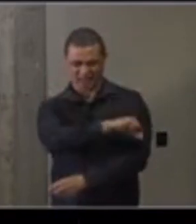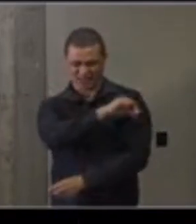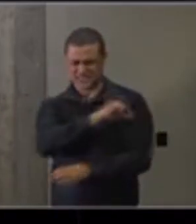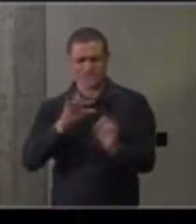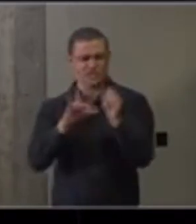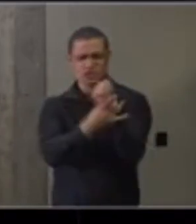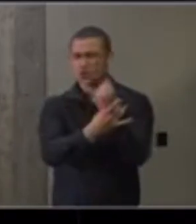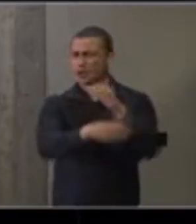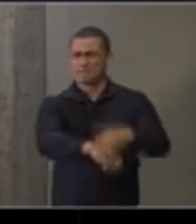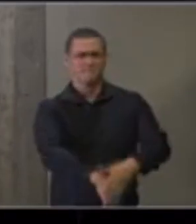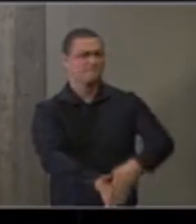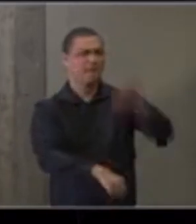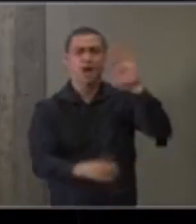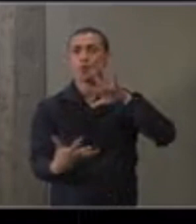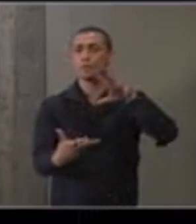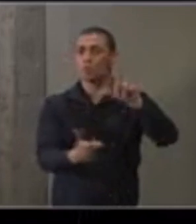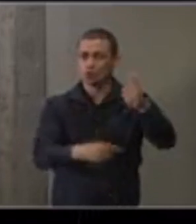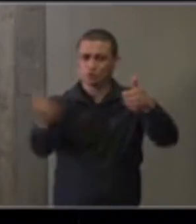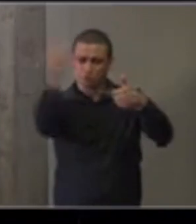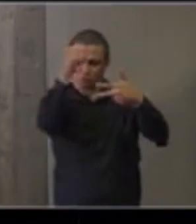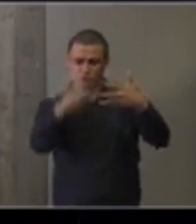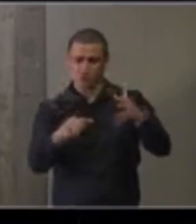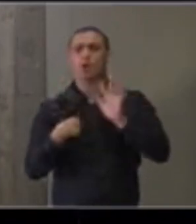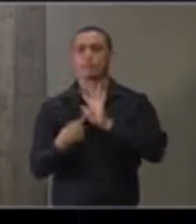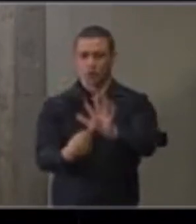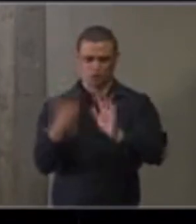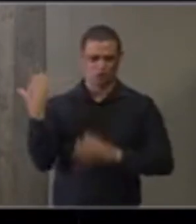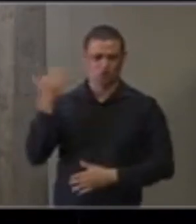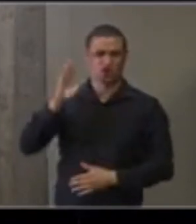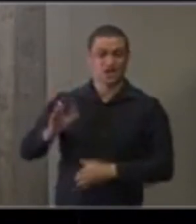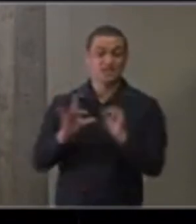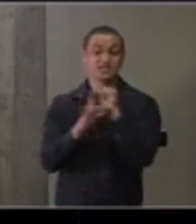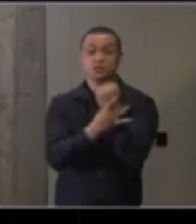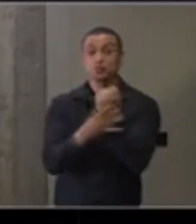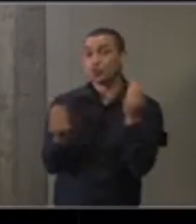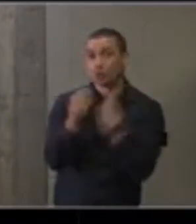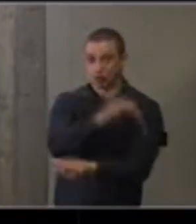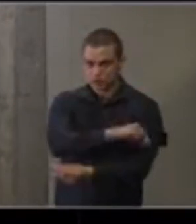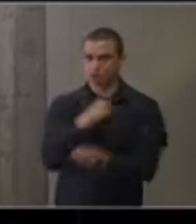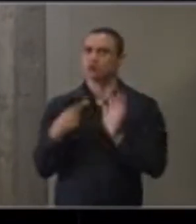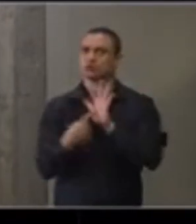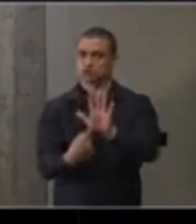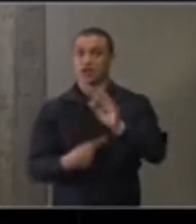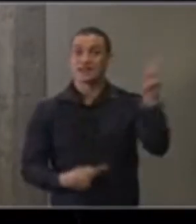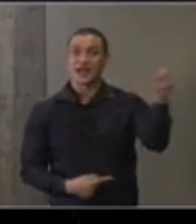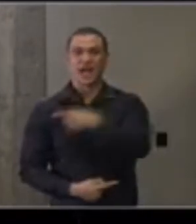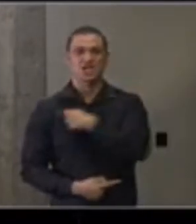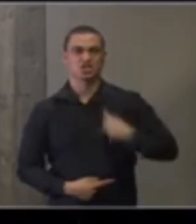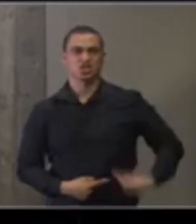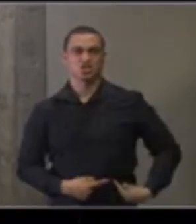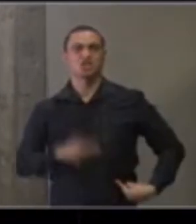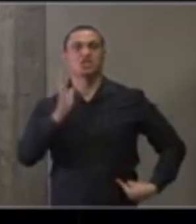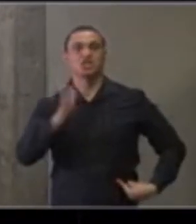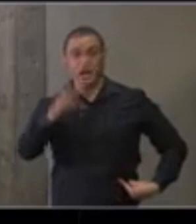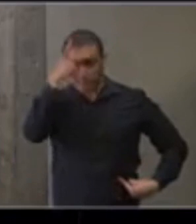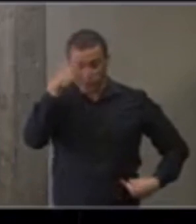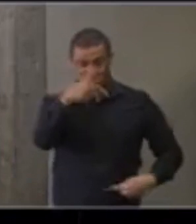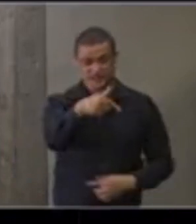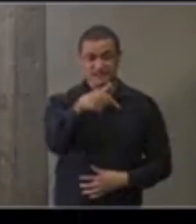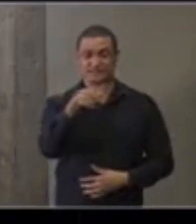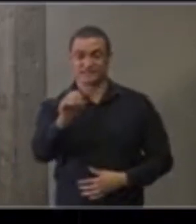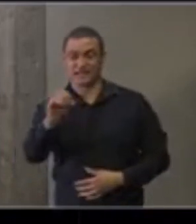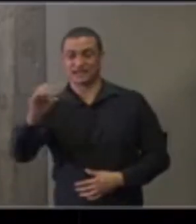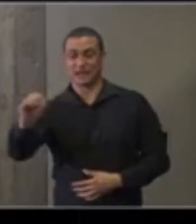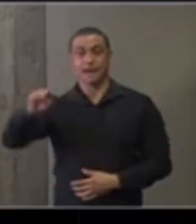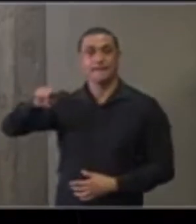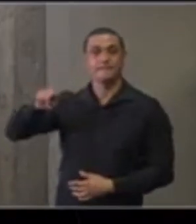seguras do mundo. Eu já apresentei dados de segurança. Lá na China já foram vacinados mais de 700 mil